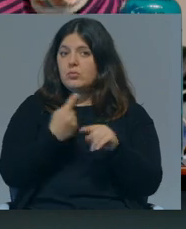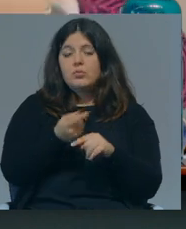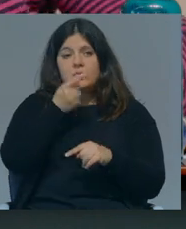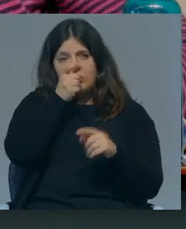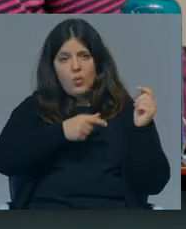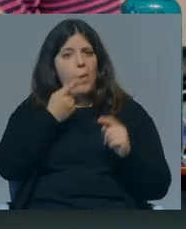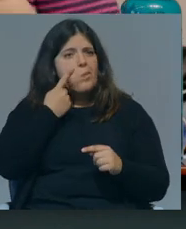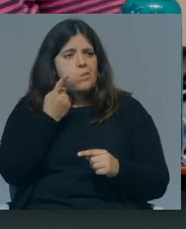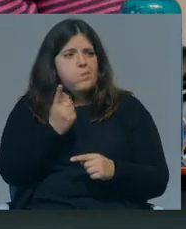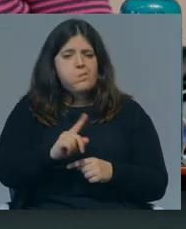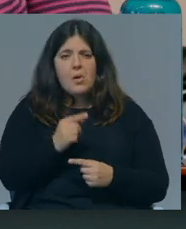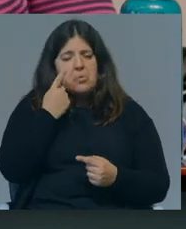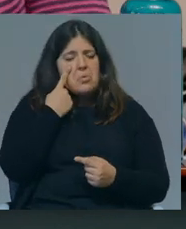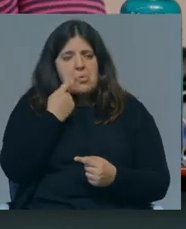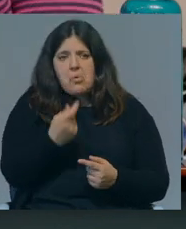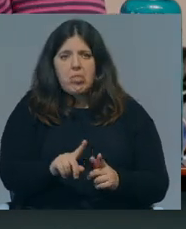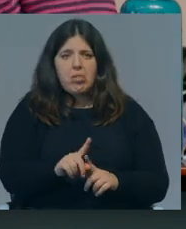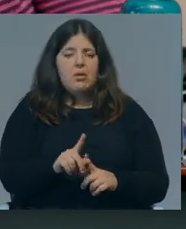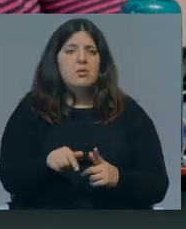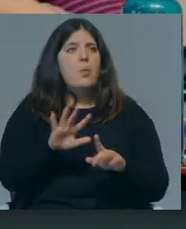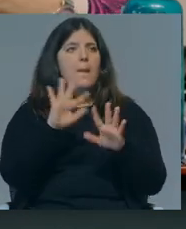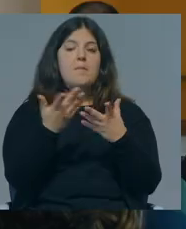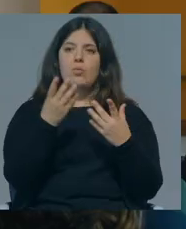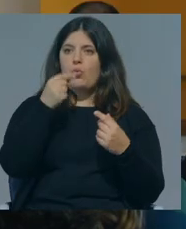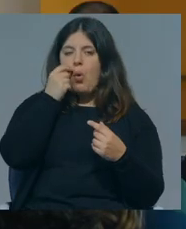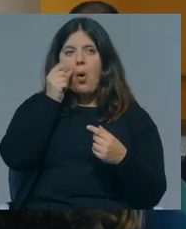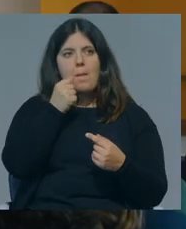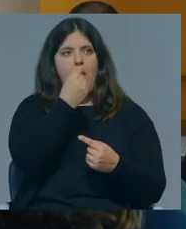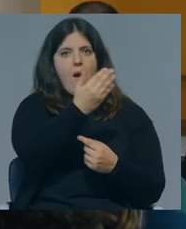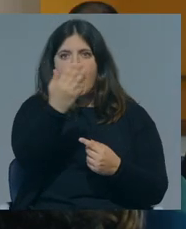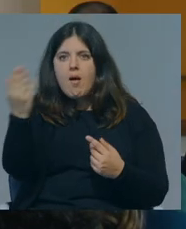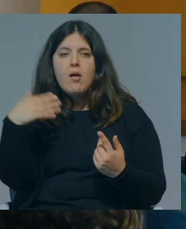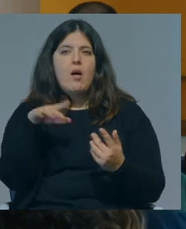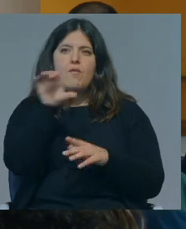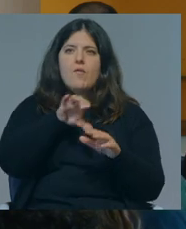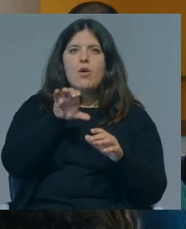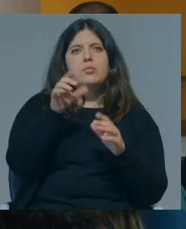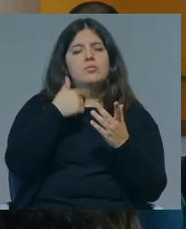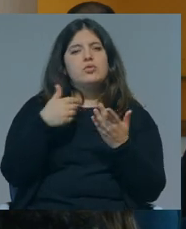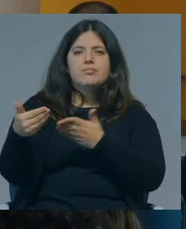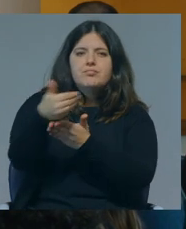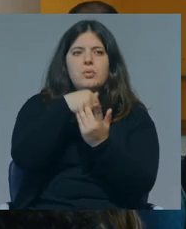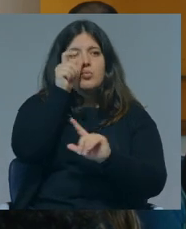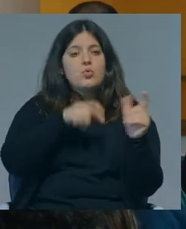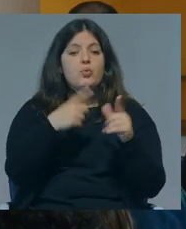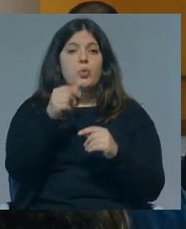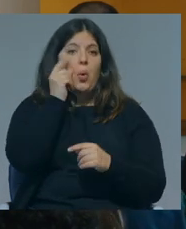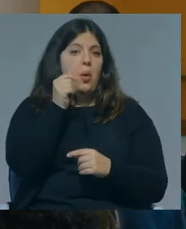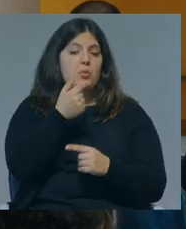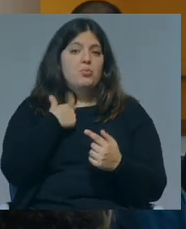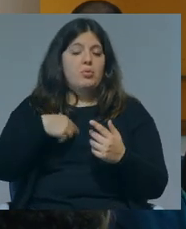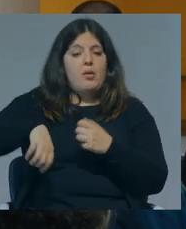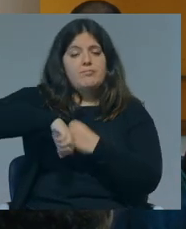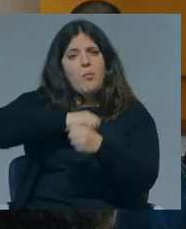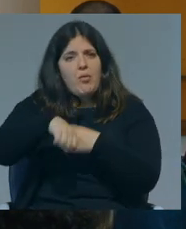repararem. Tem estes ambientes muito masculinos, tem sistemas de recrutamento muito masculinos, porque são os meios em que se